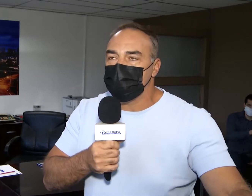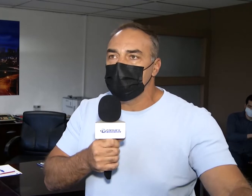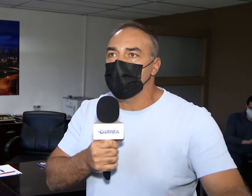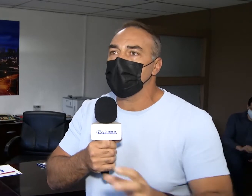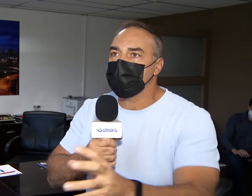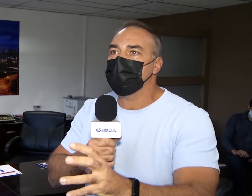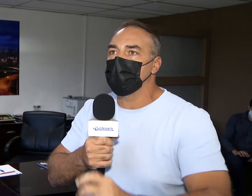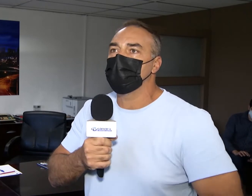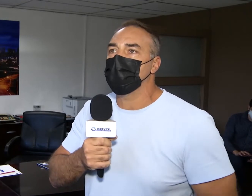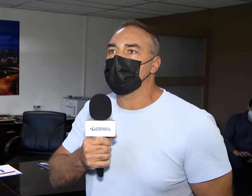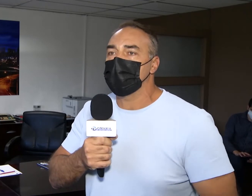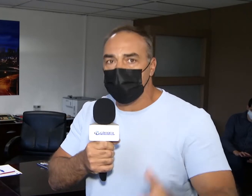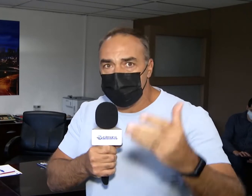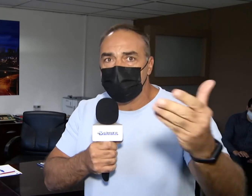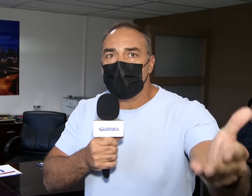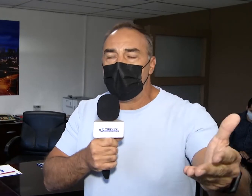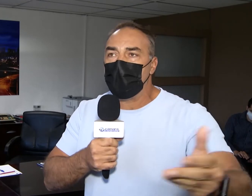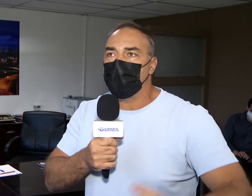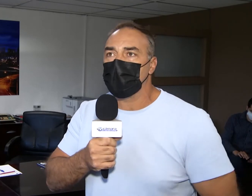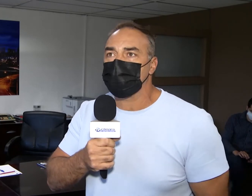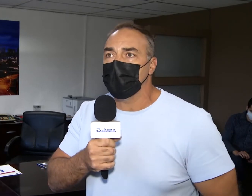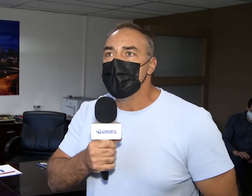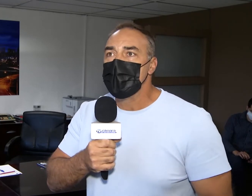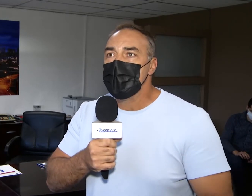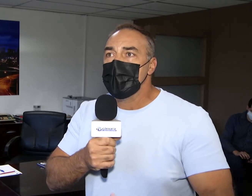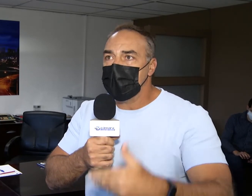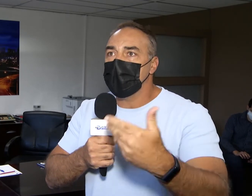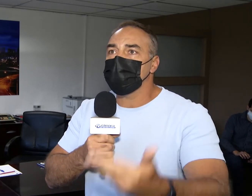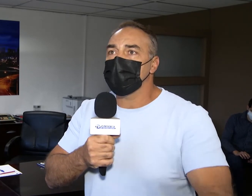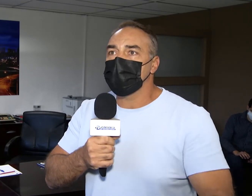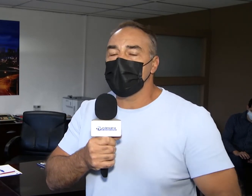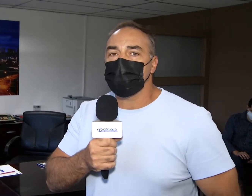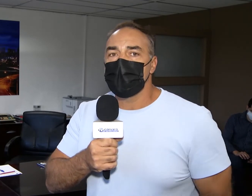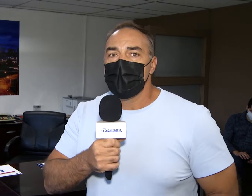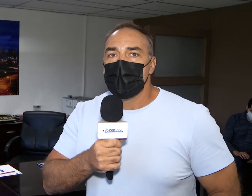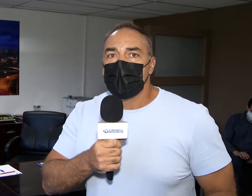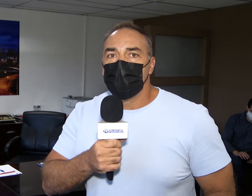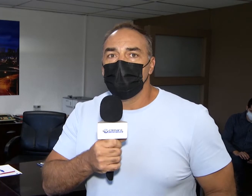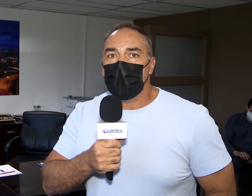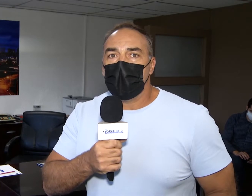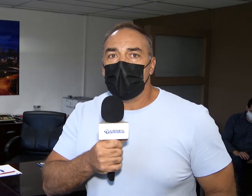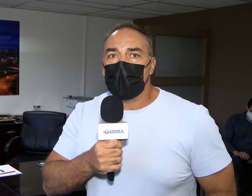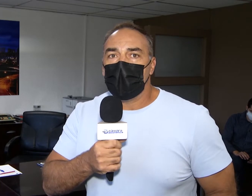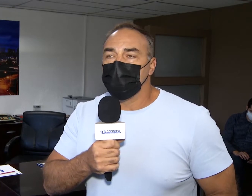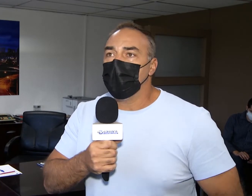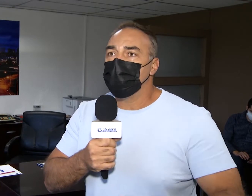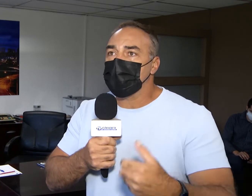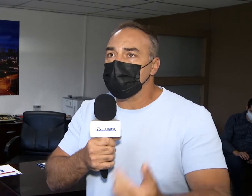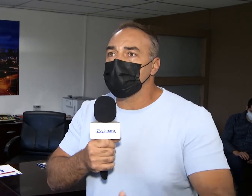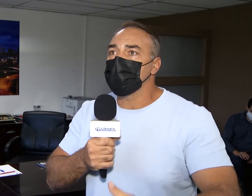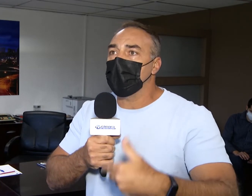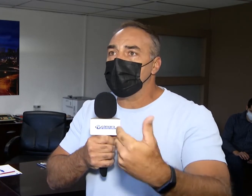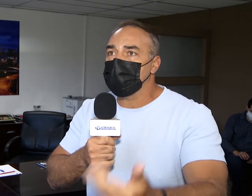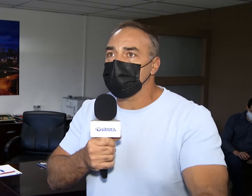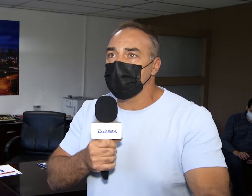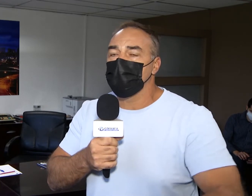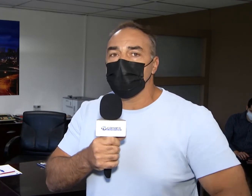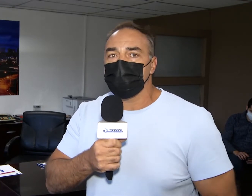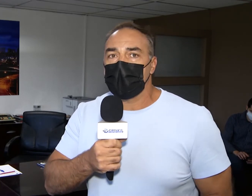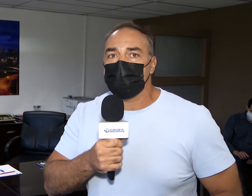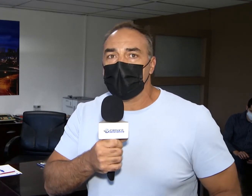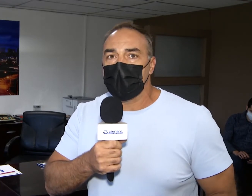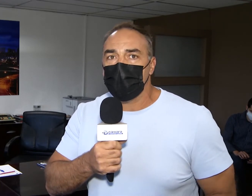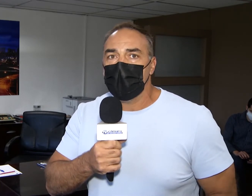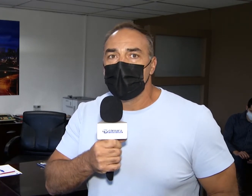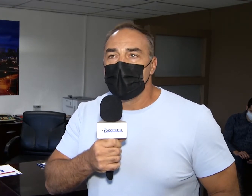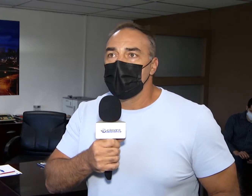sendo investido, para a gente é muito importante, para a gente levar para a população e ter a certeza de uma votação, de uma apreciação do